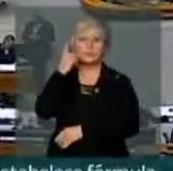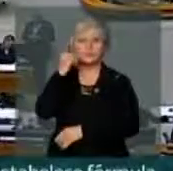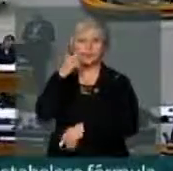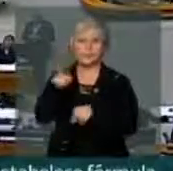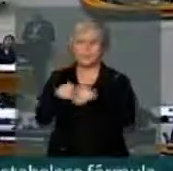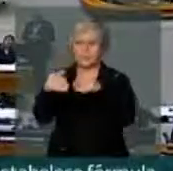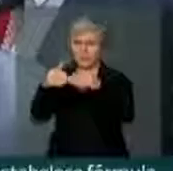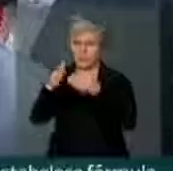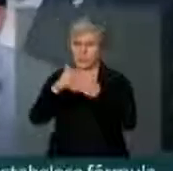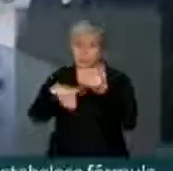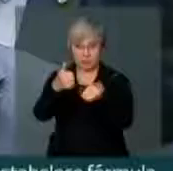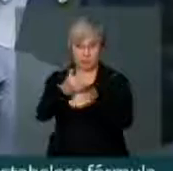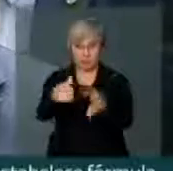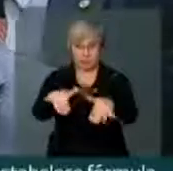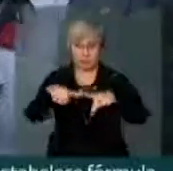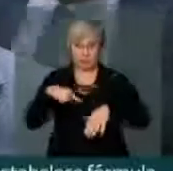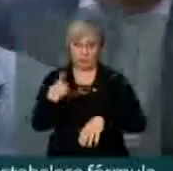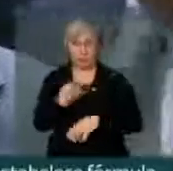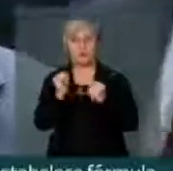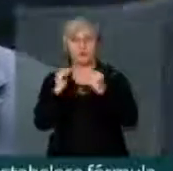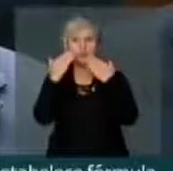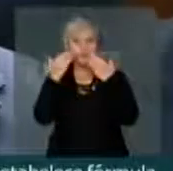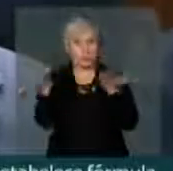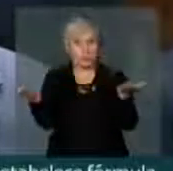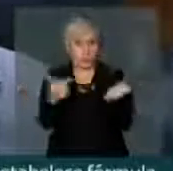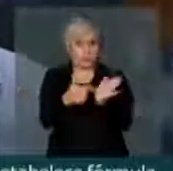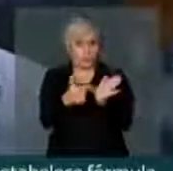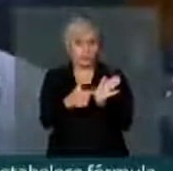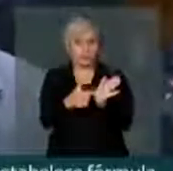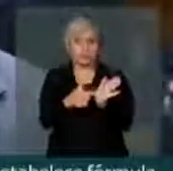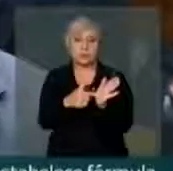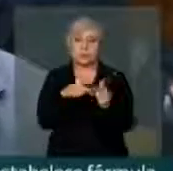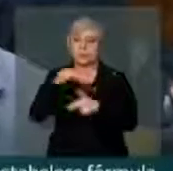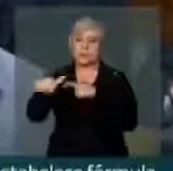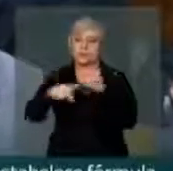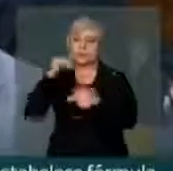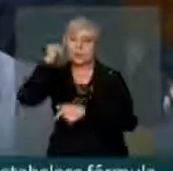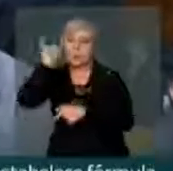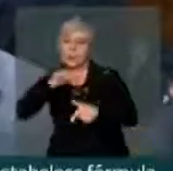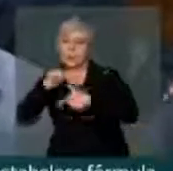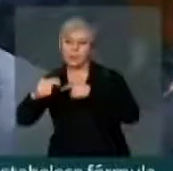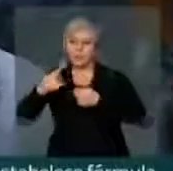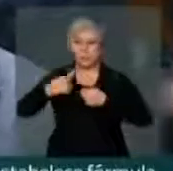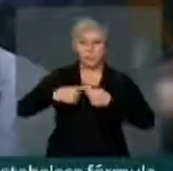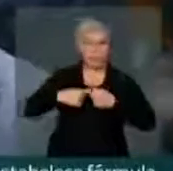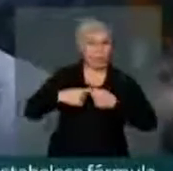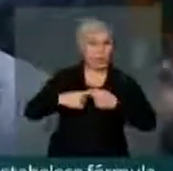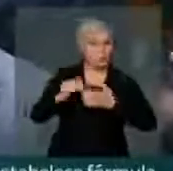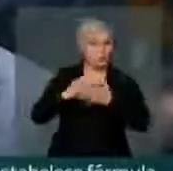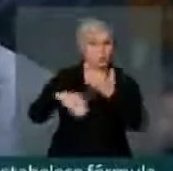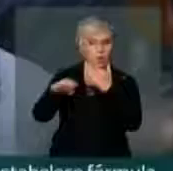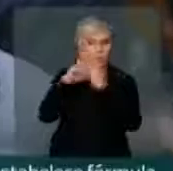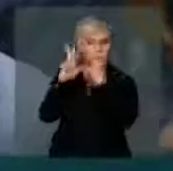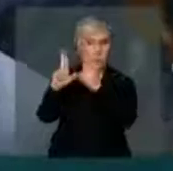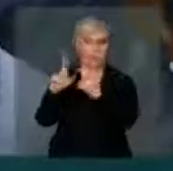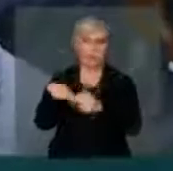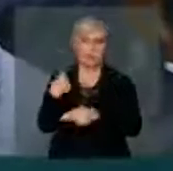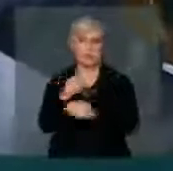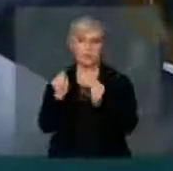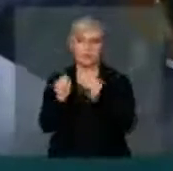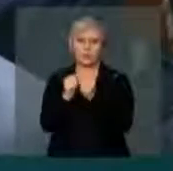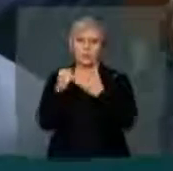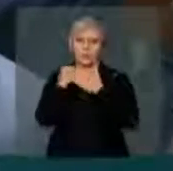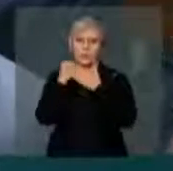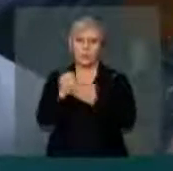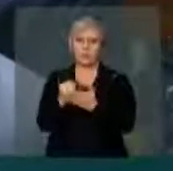faz um apelo ao plenário que nós mostremos hoje que não há diferença entre o trabalhador rural e o trabalhador urbano. O PSDB está do lado de